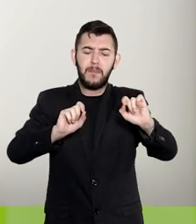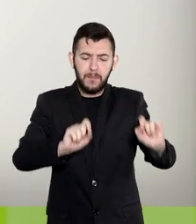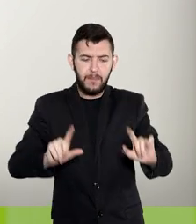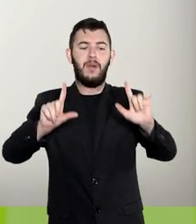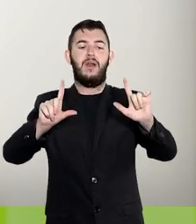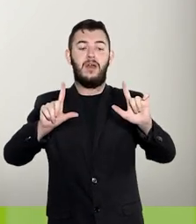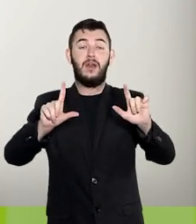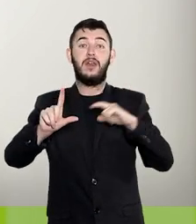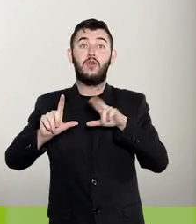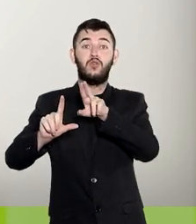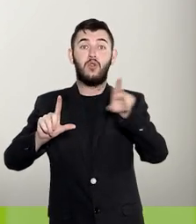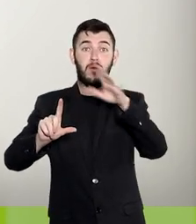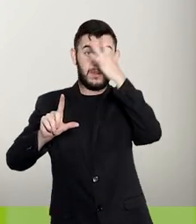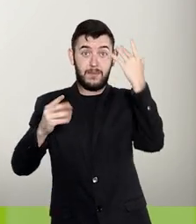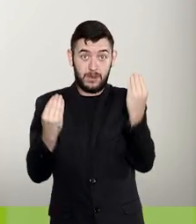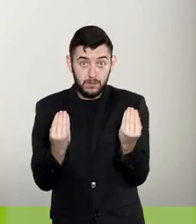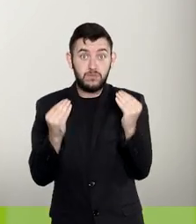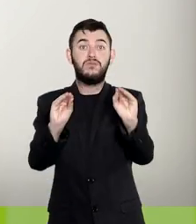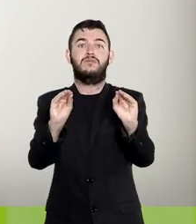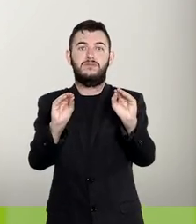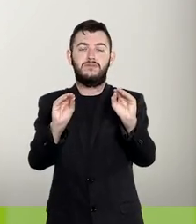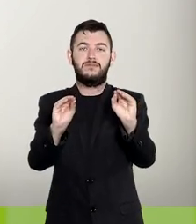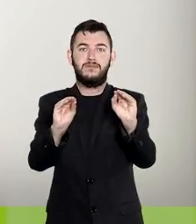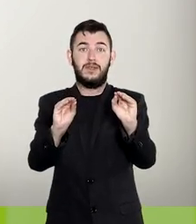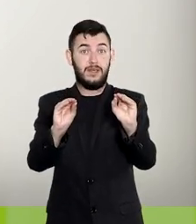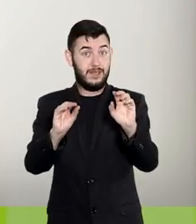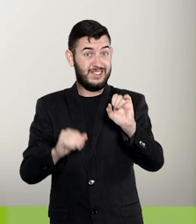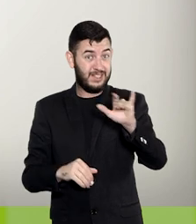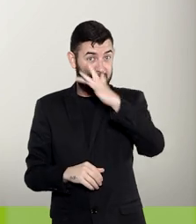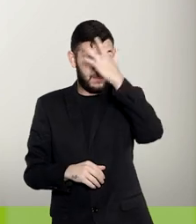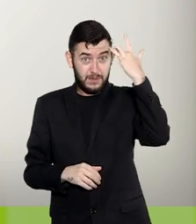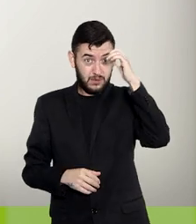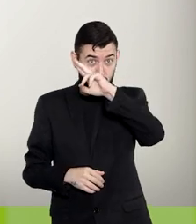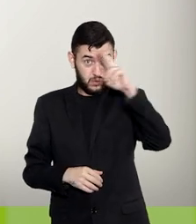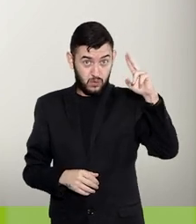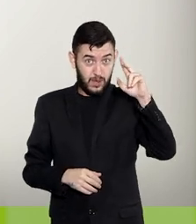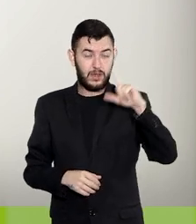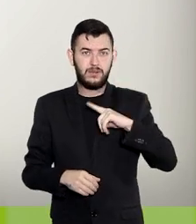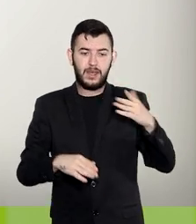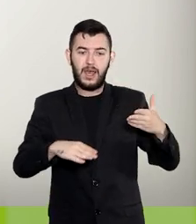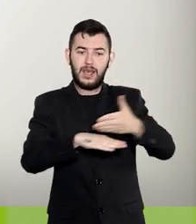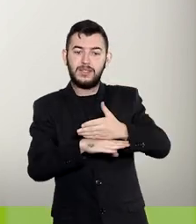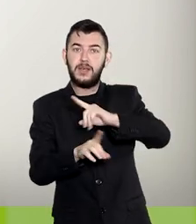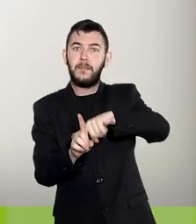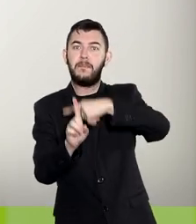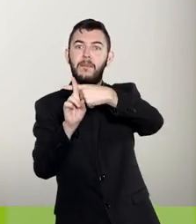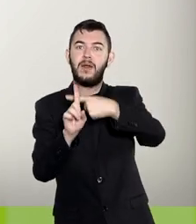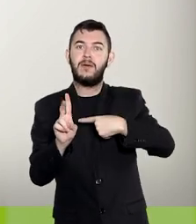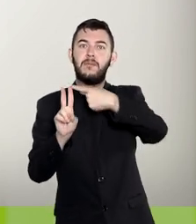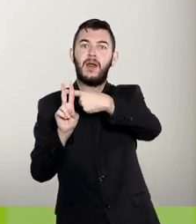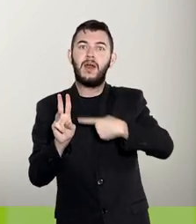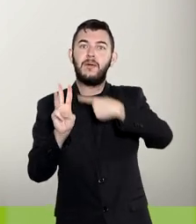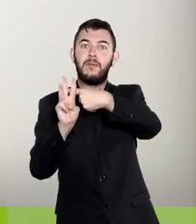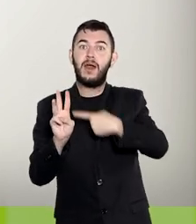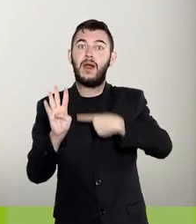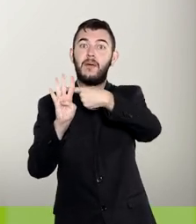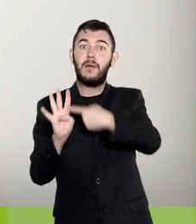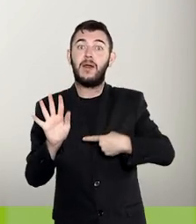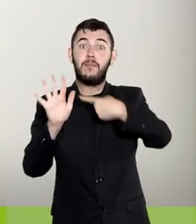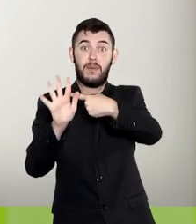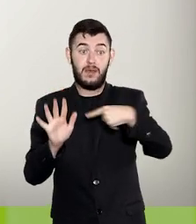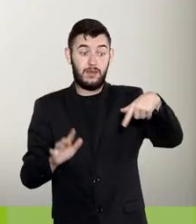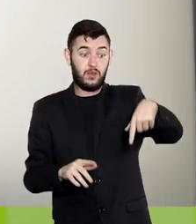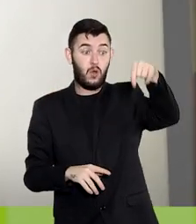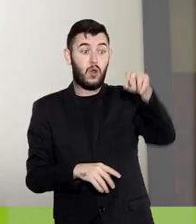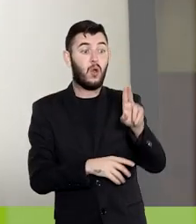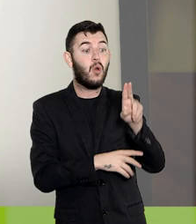e preencher o campo indicado com o nome do usuário. Aqui, caso o usuário tenha mais de um acesso, é necessário escolher a